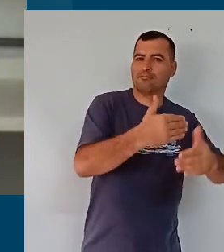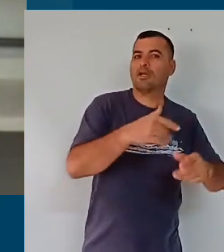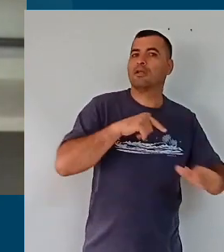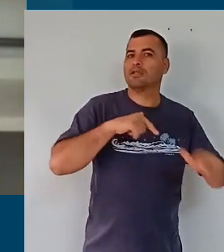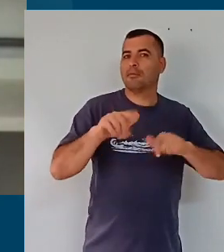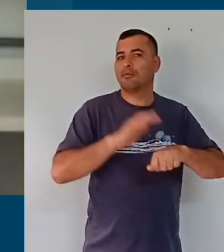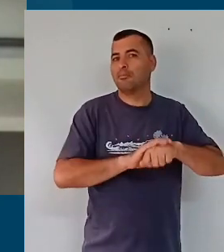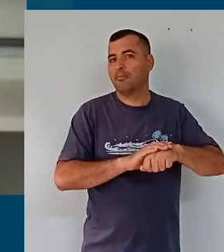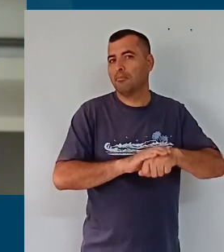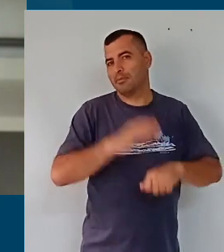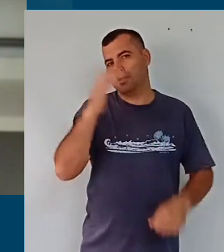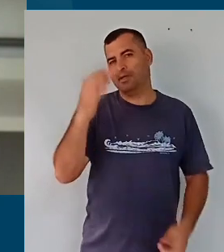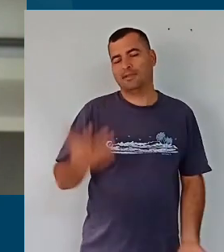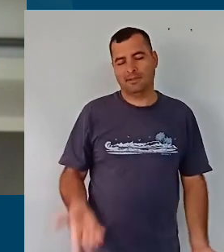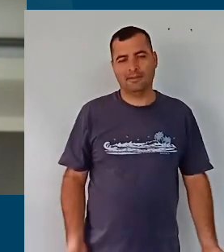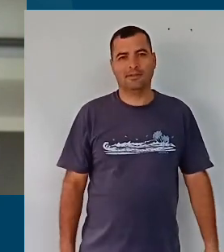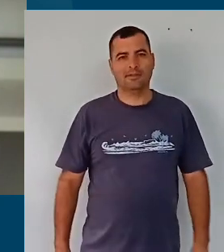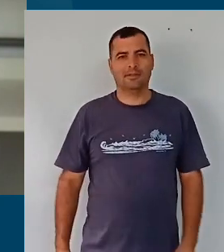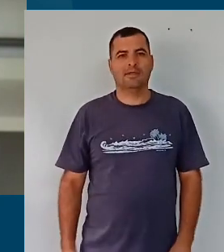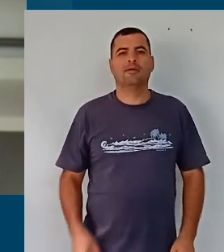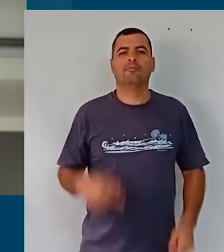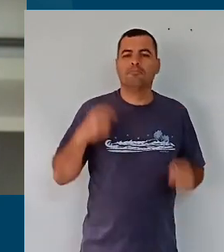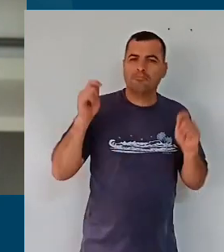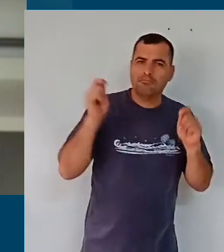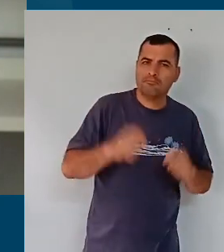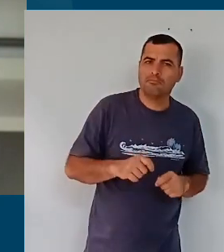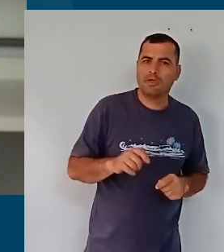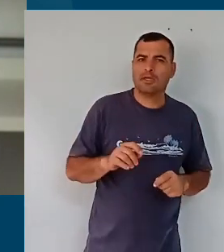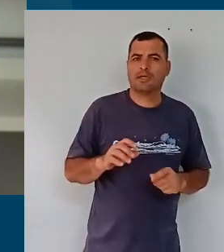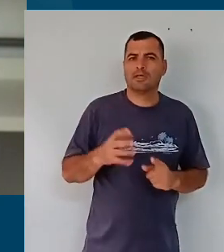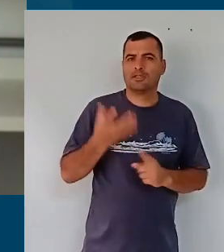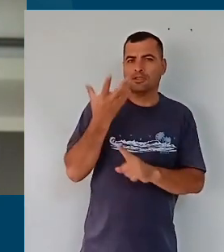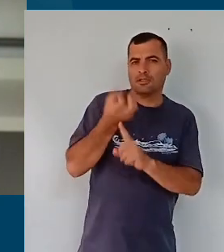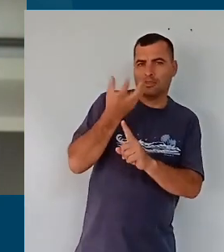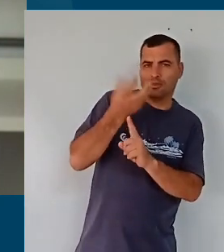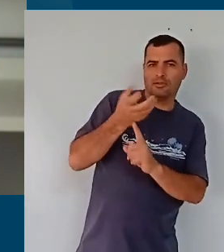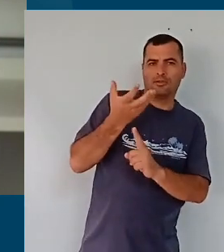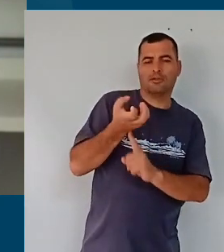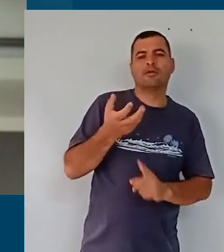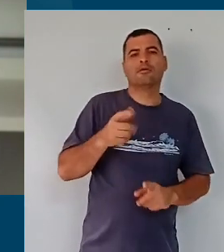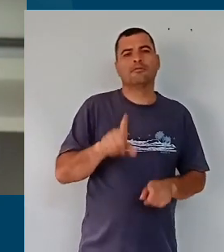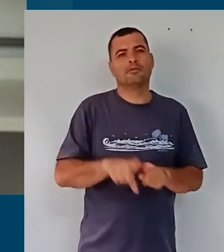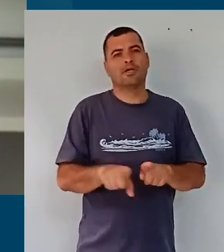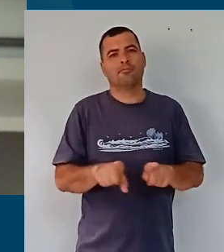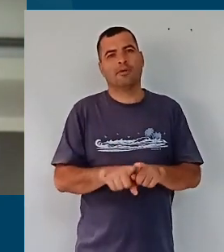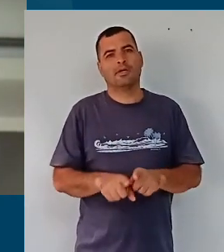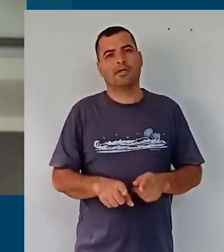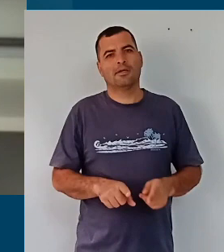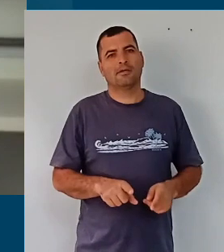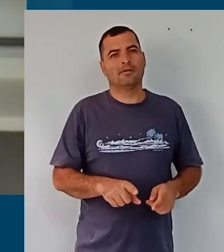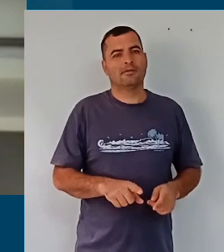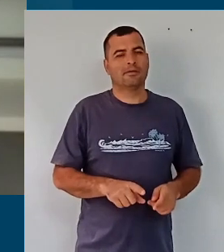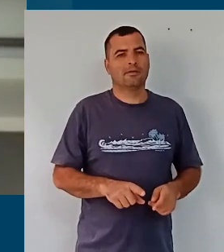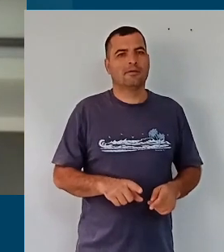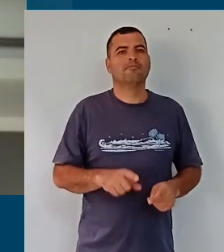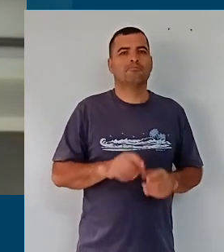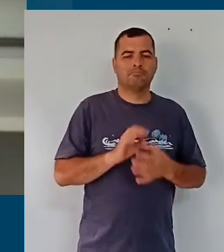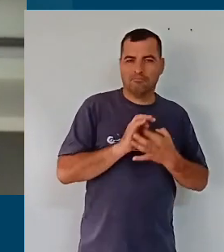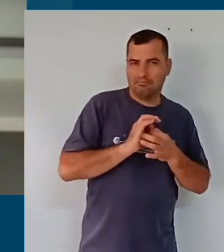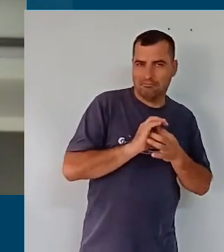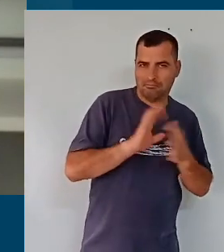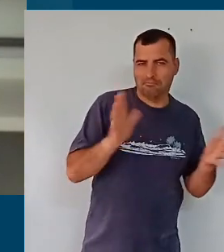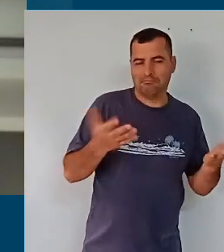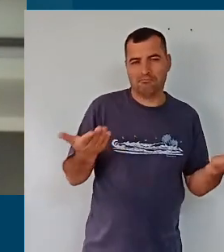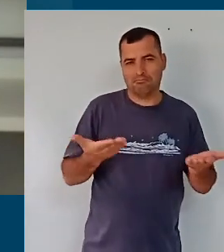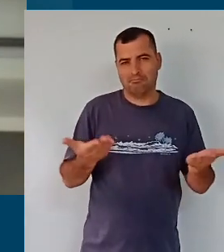acabamos trabalhando mais pelas possibilidades tecnológicas que nos foram abertas.